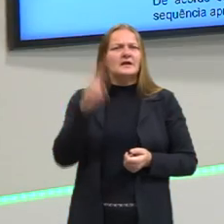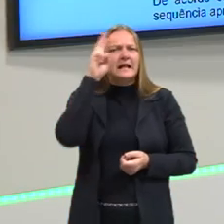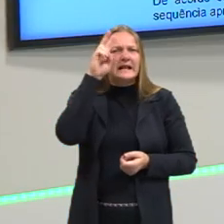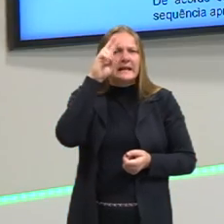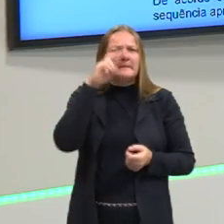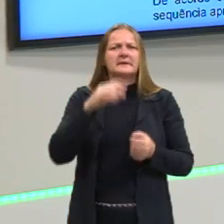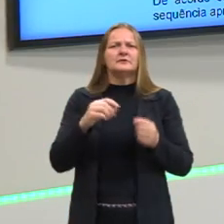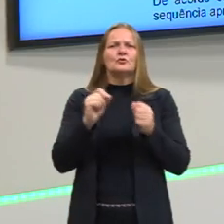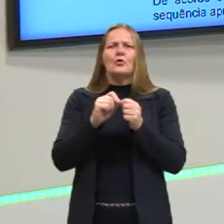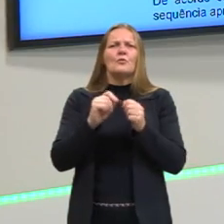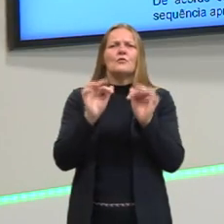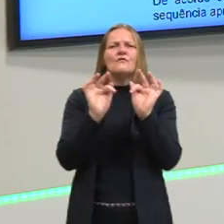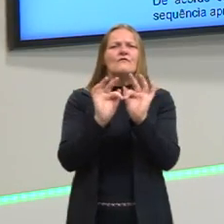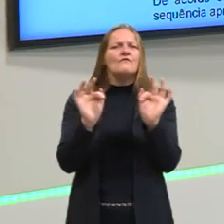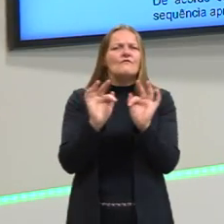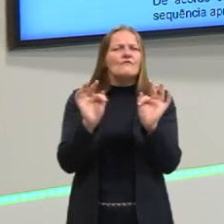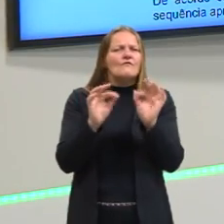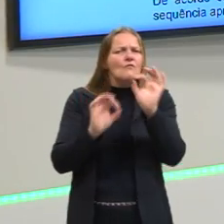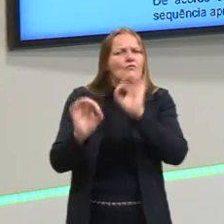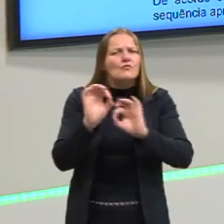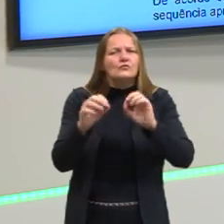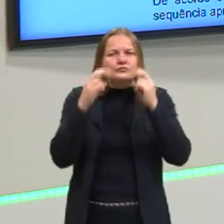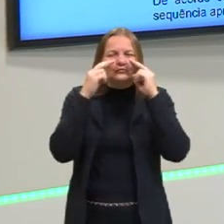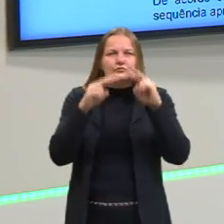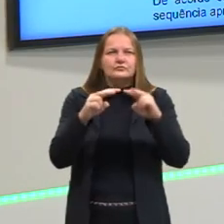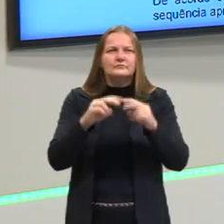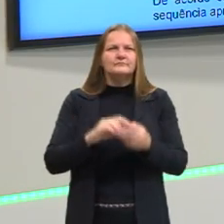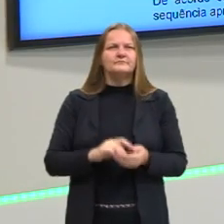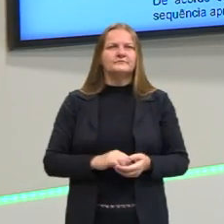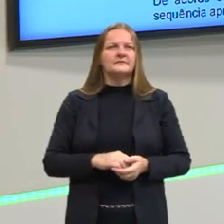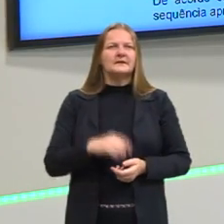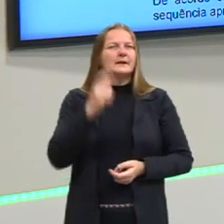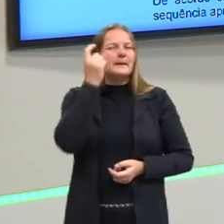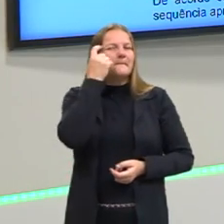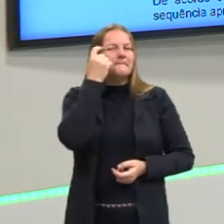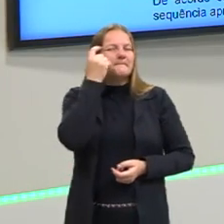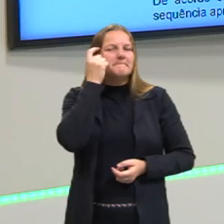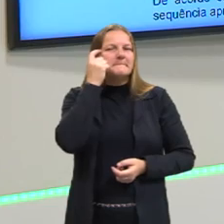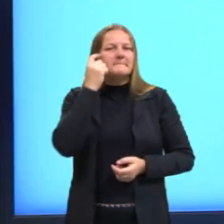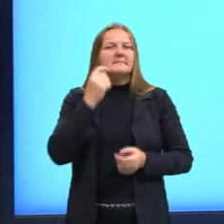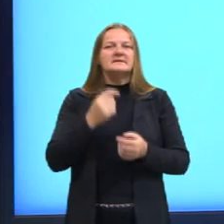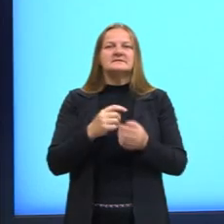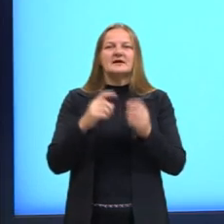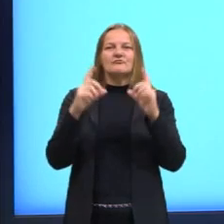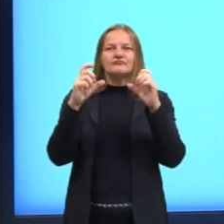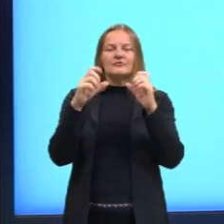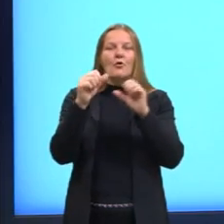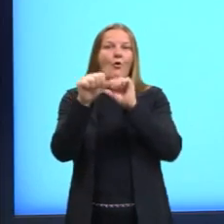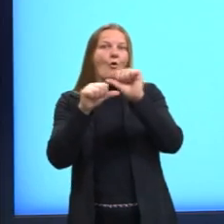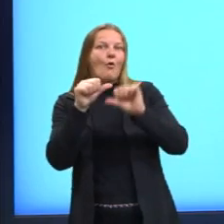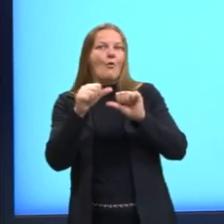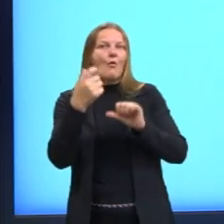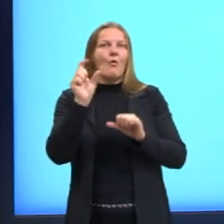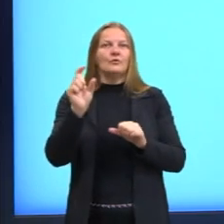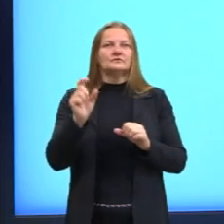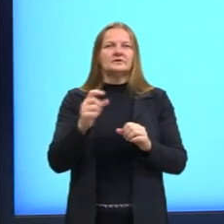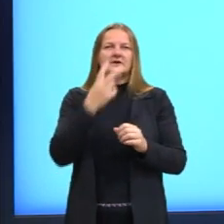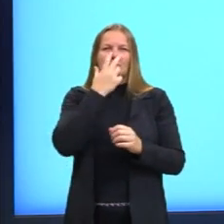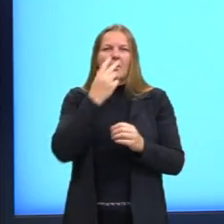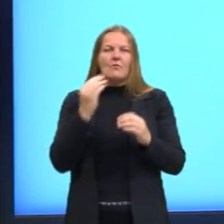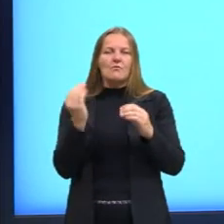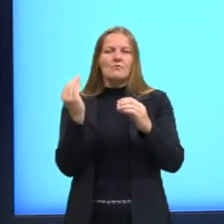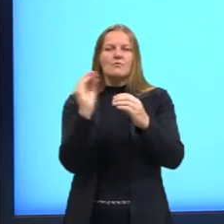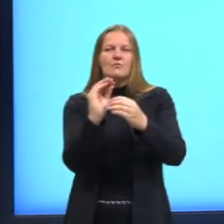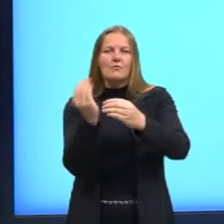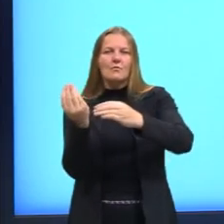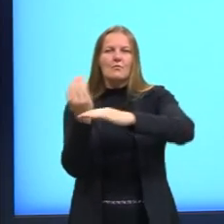mais fácil de visualizar esse desenho é não pensar essa figura como sendo uma outra figura, mas sim uma composição